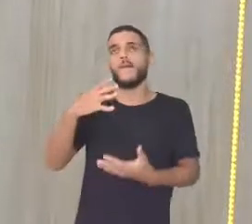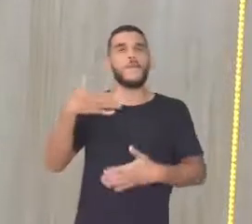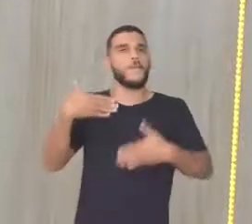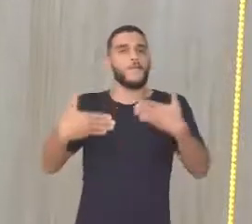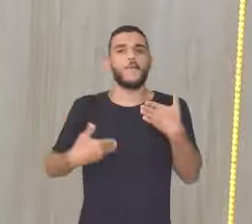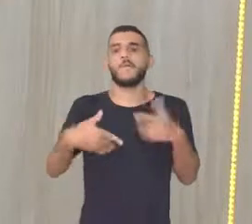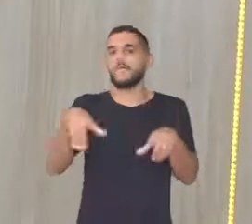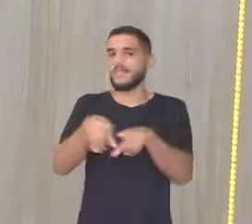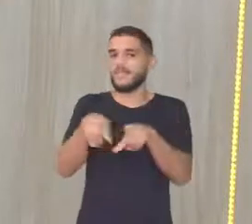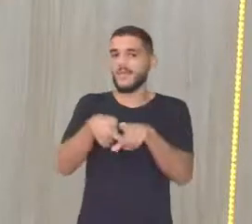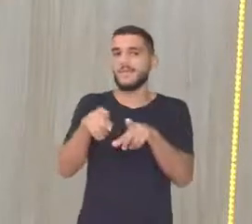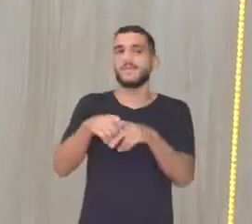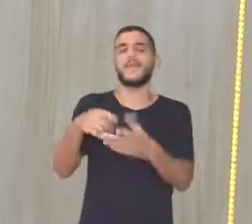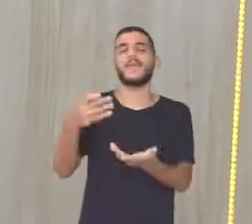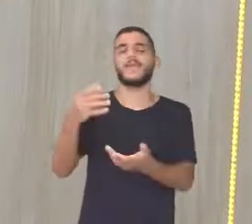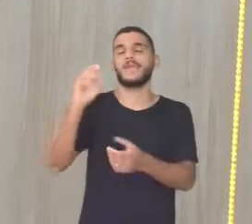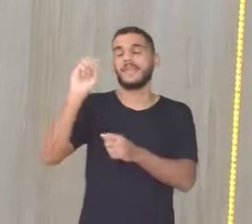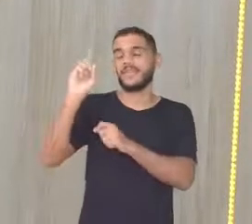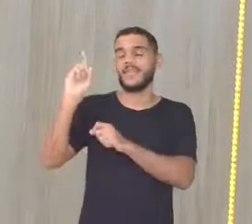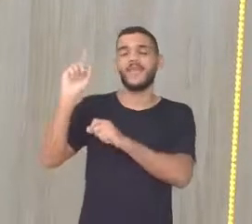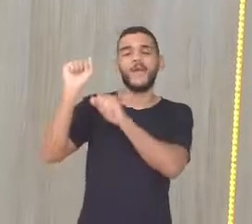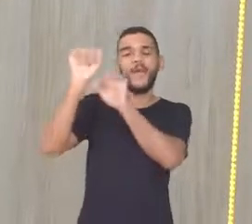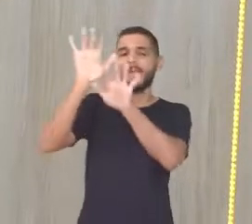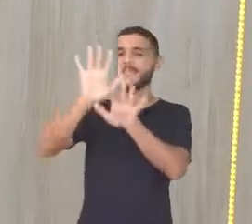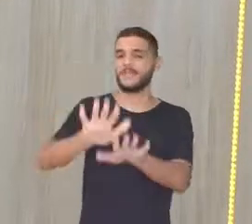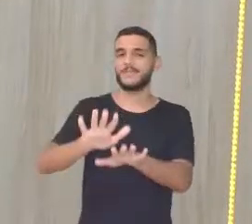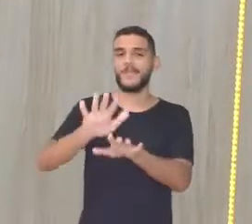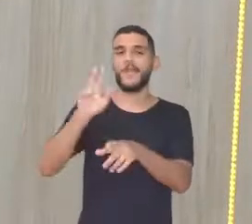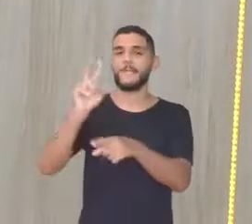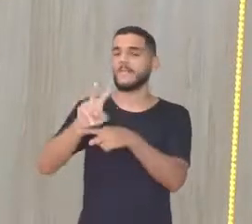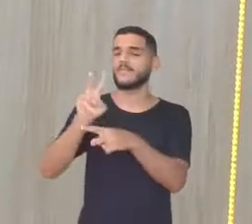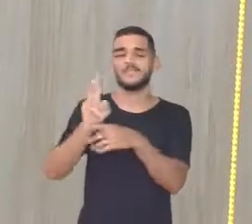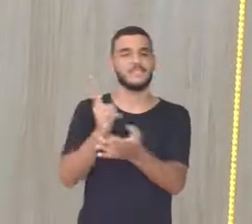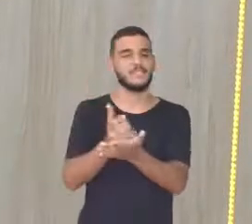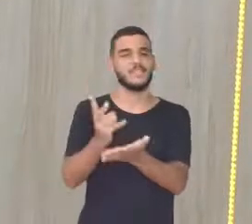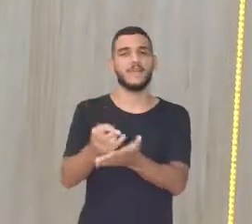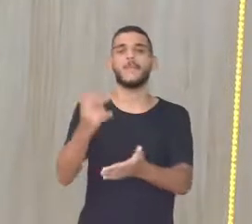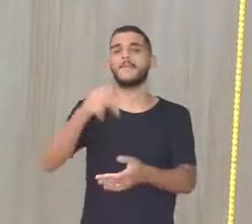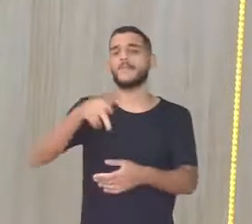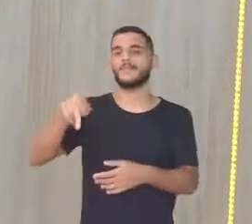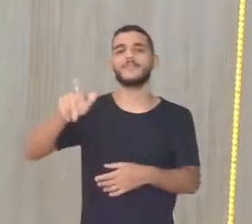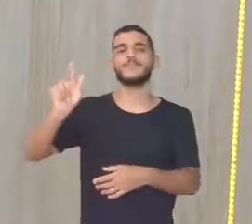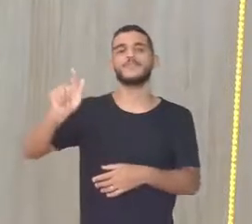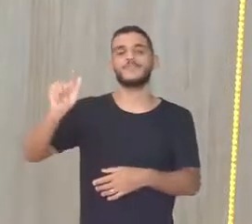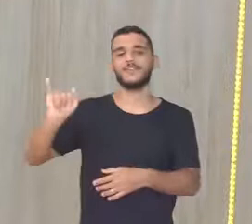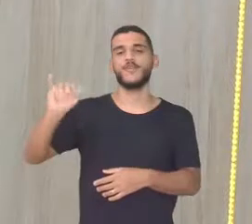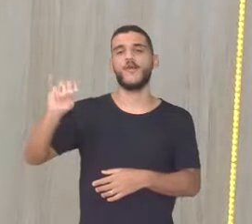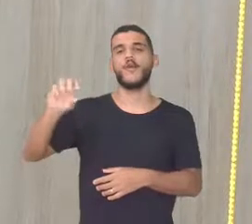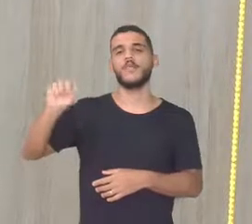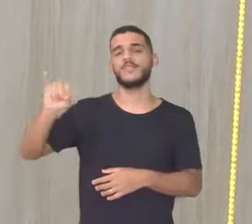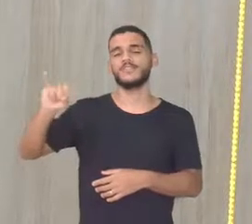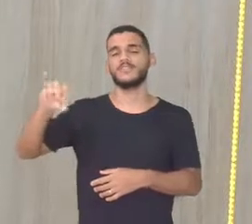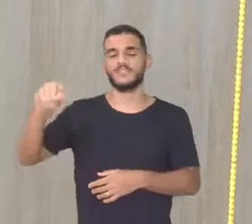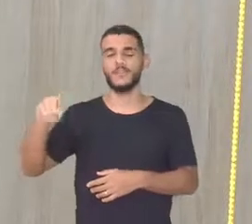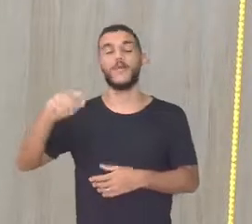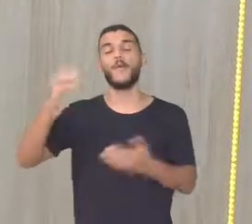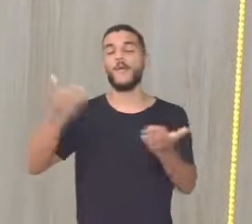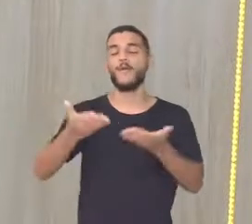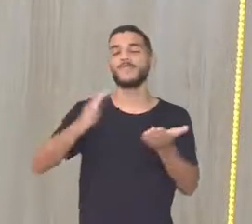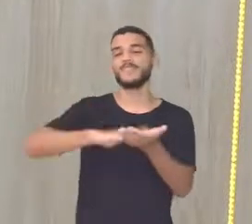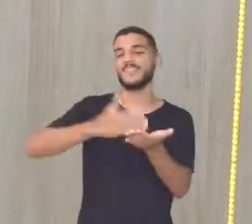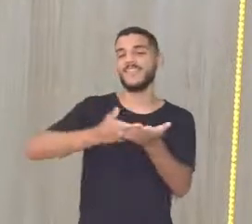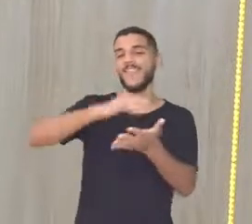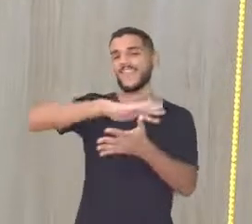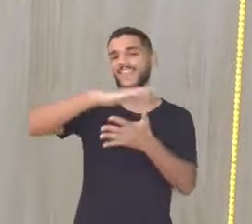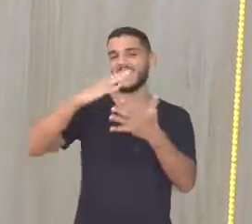espírito Que Deus nos abençoe e nos guarde sempre Eu sou o professor Giorgio Paulo e hoje conto aqui com o intérprete